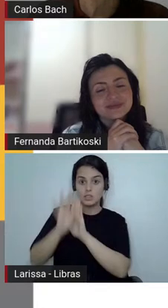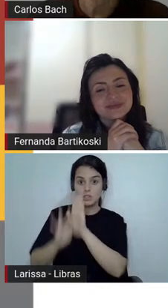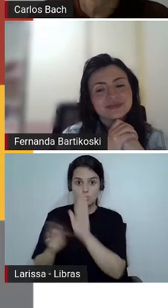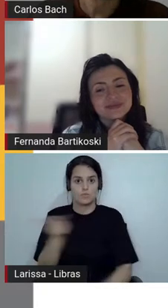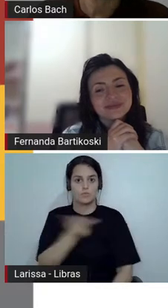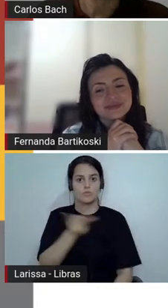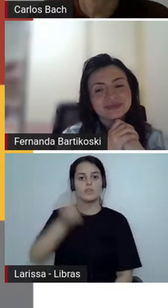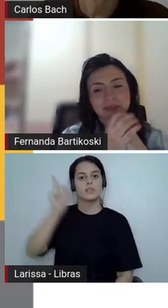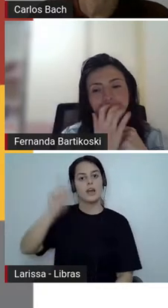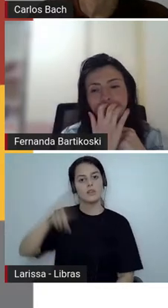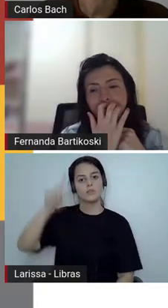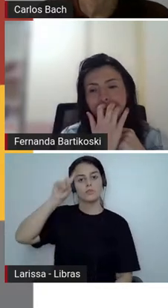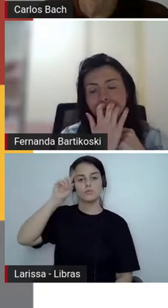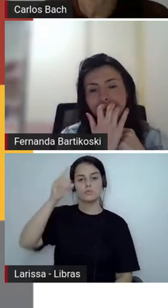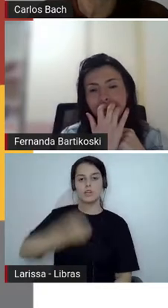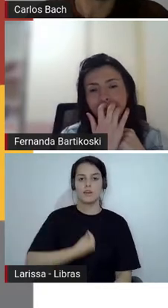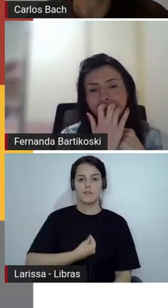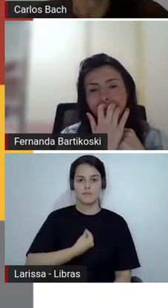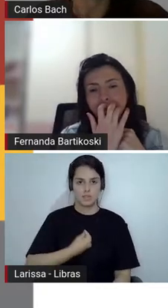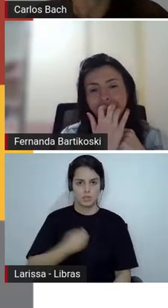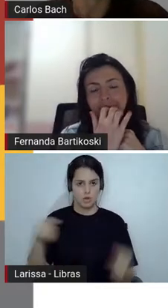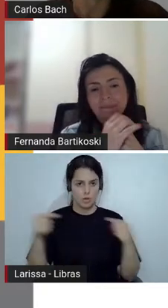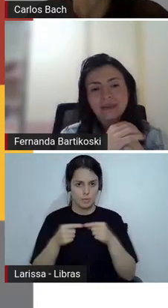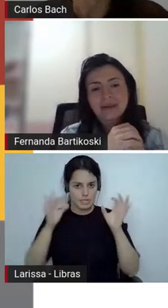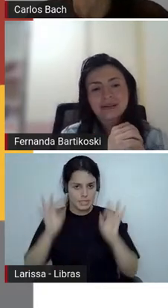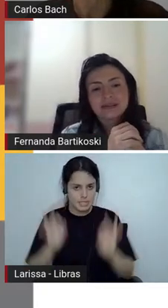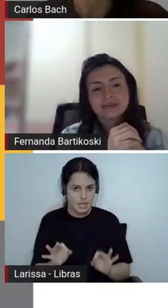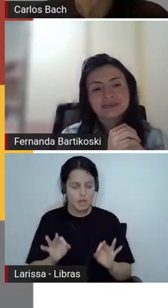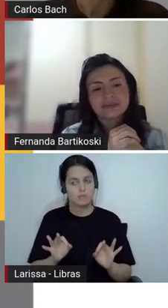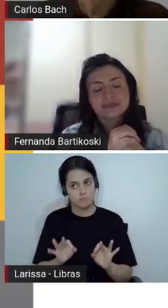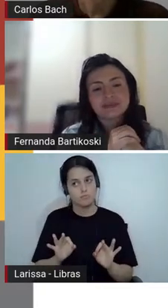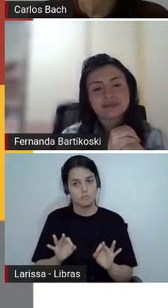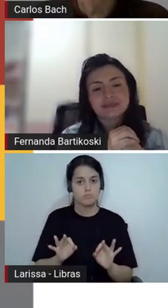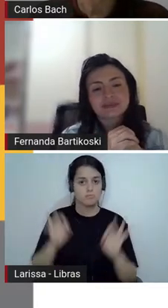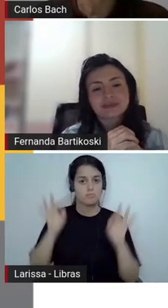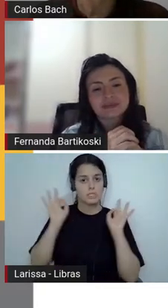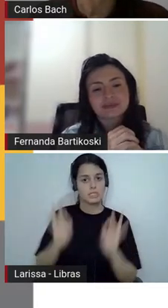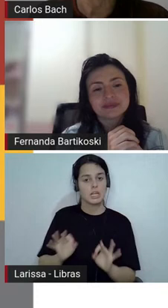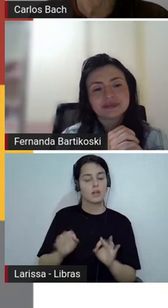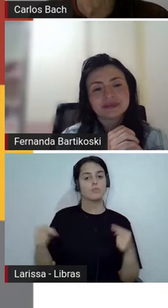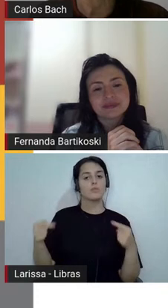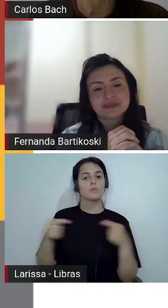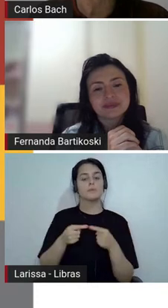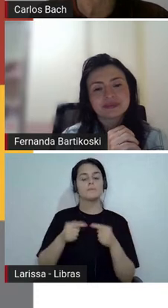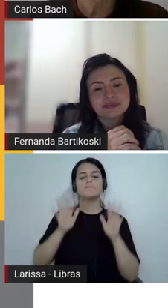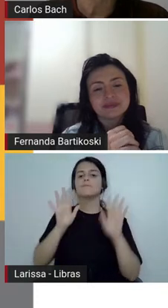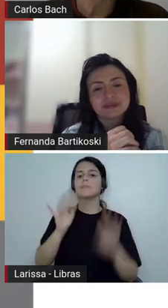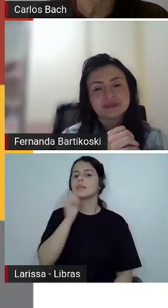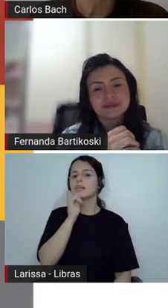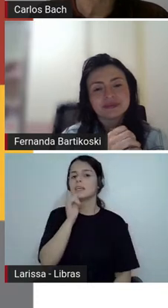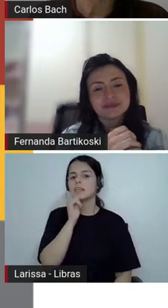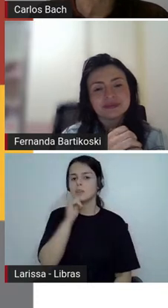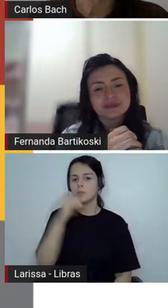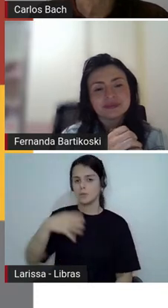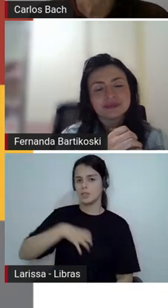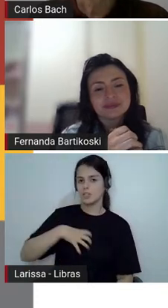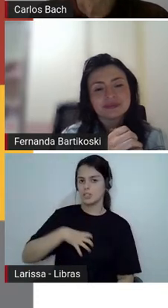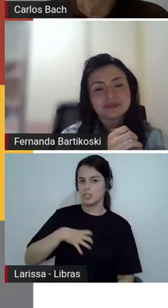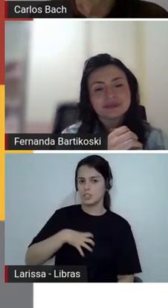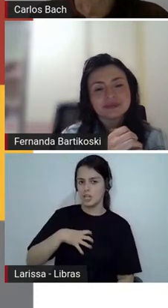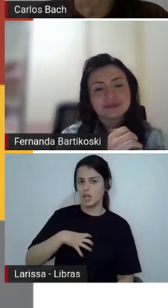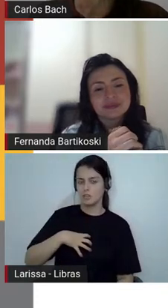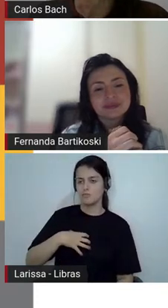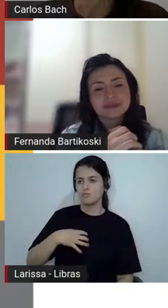muda é uma afirmação né os dois textos falam desse olhar sobre o cotidiano a forma como olhamos muda a percepção que temos da vida